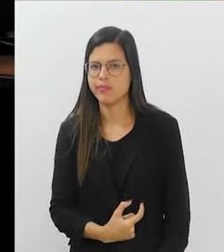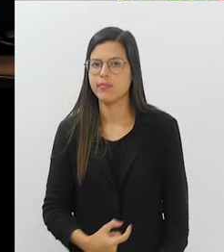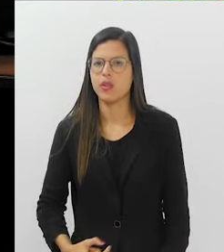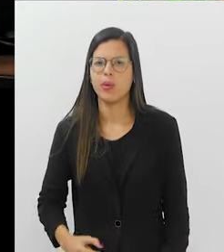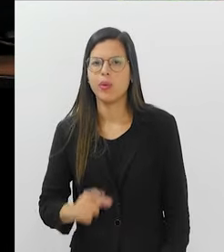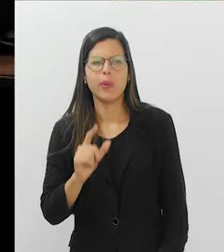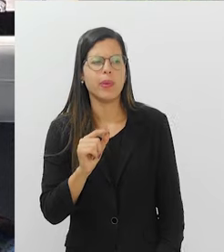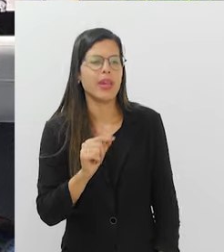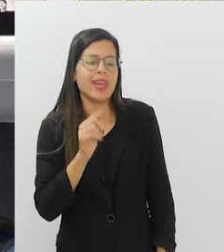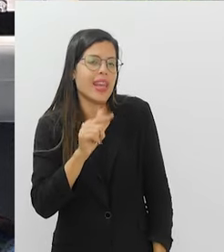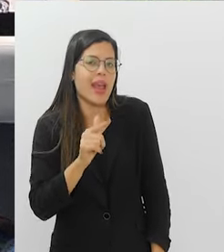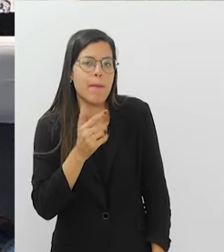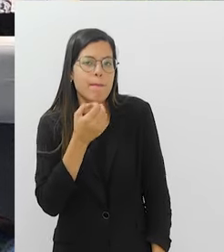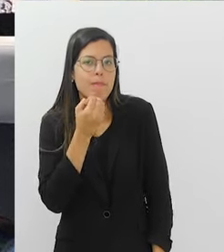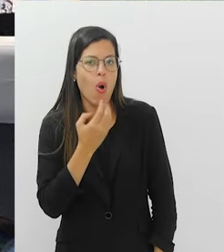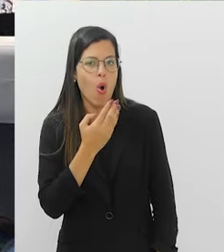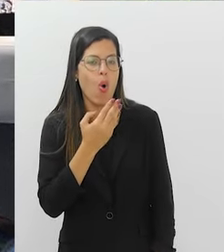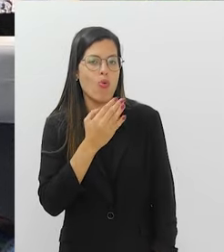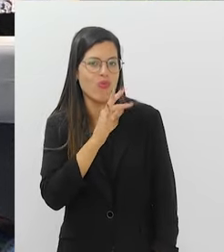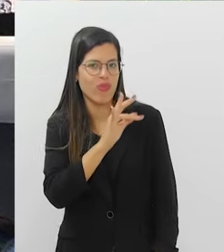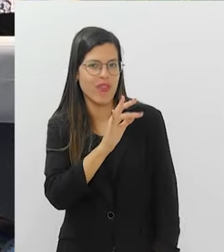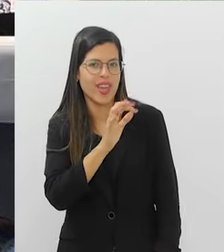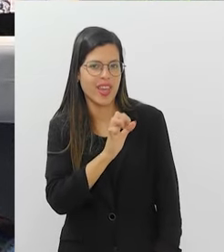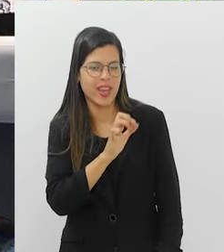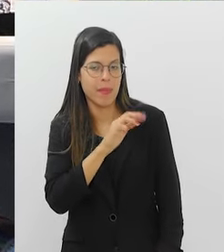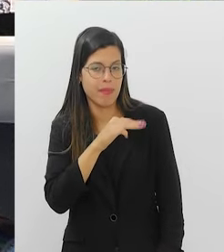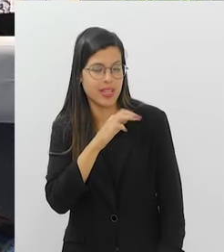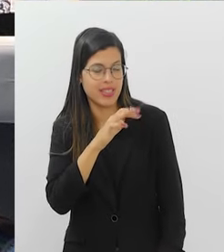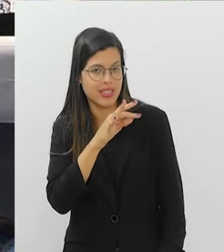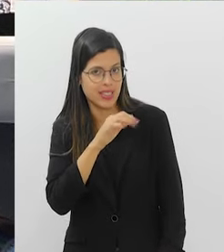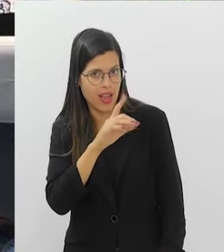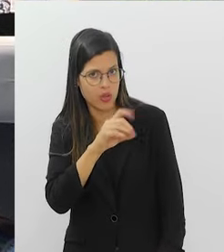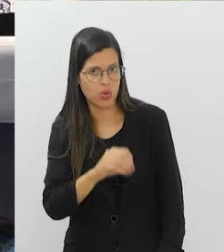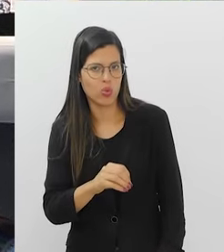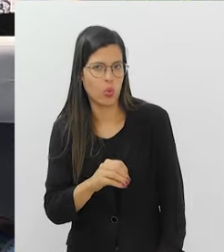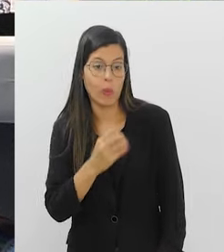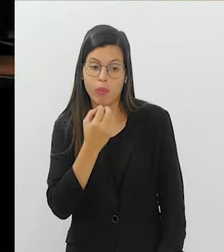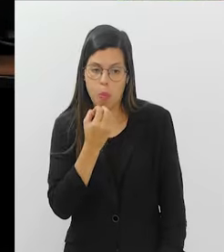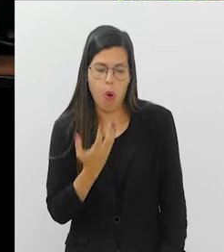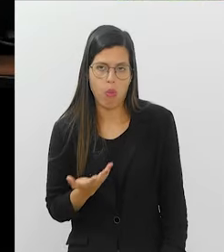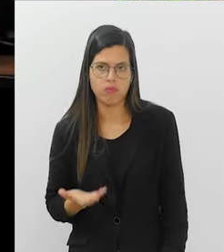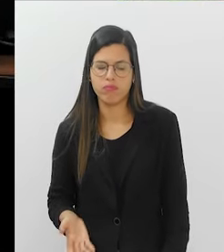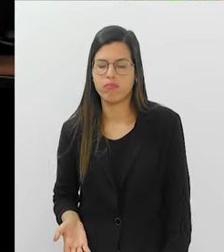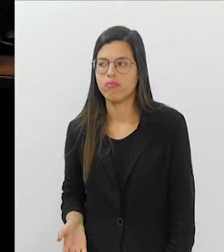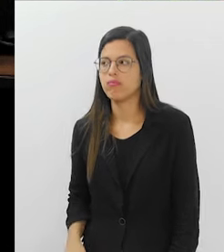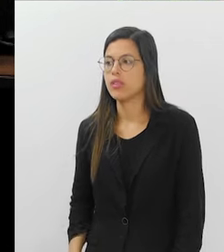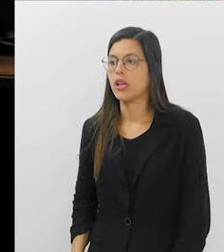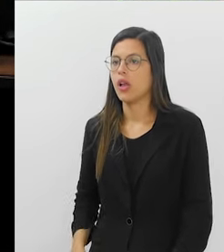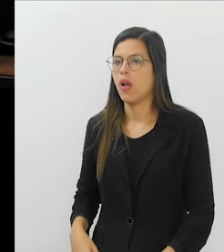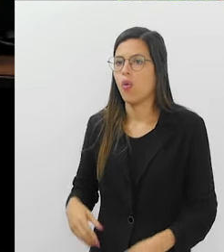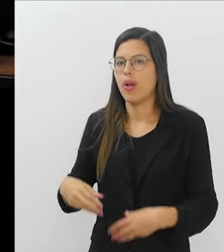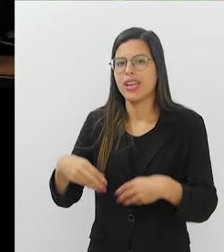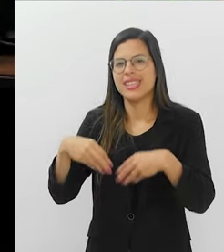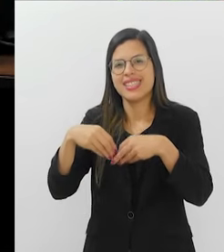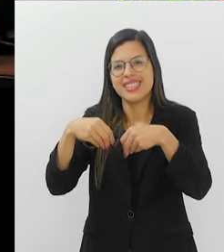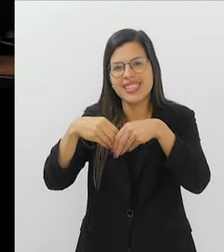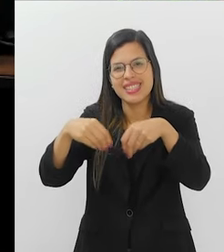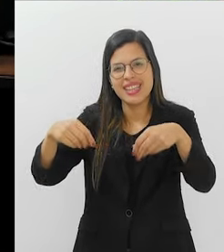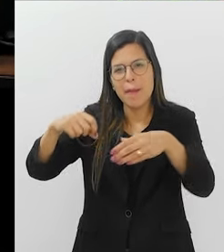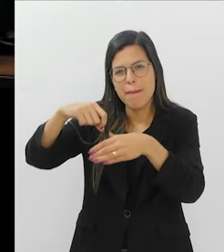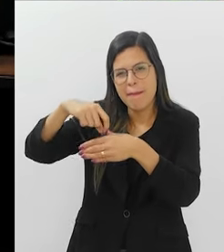O que seria um bom alimento fermentado? Um bom alimento fermentado? Eu te diria